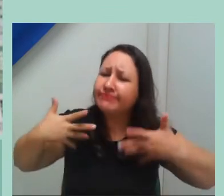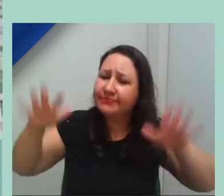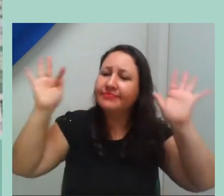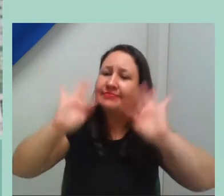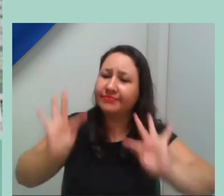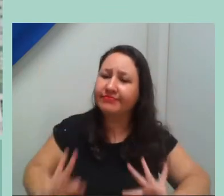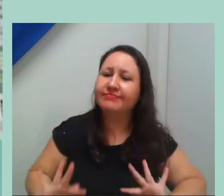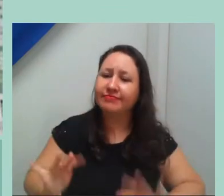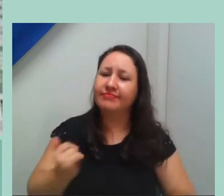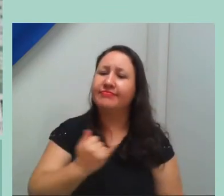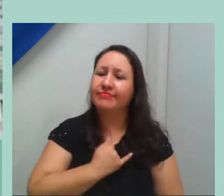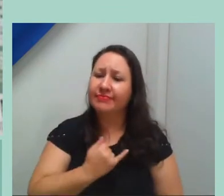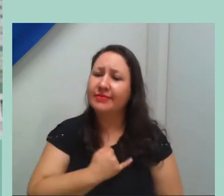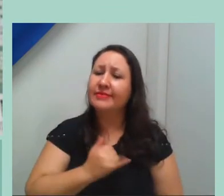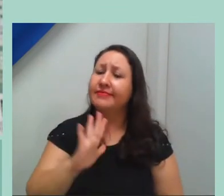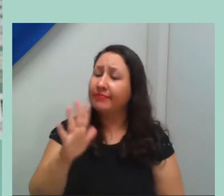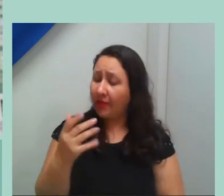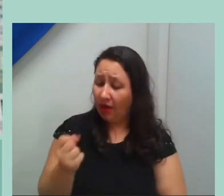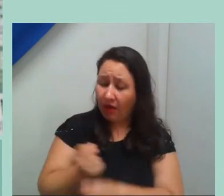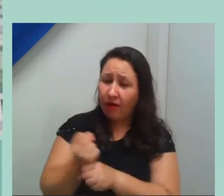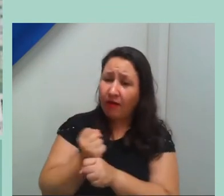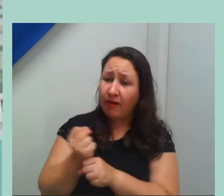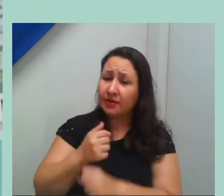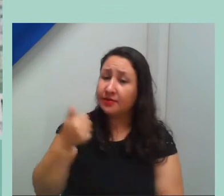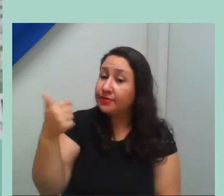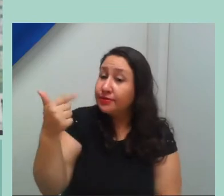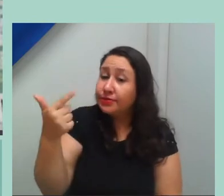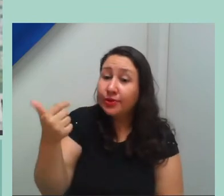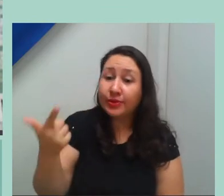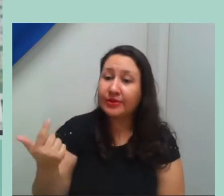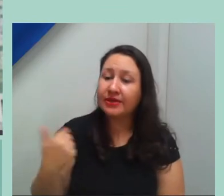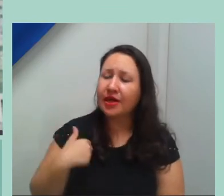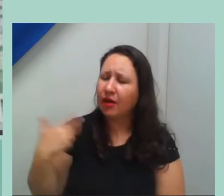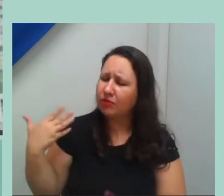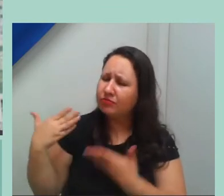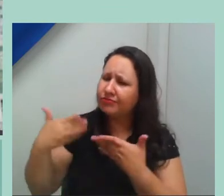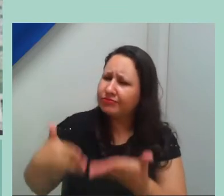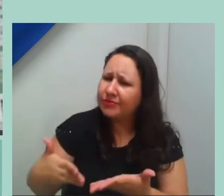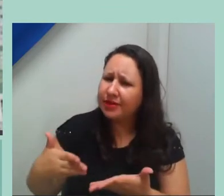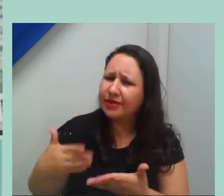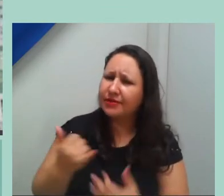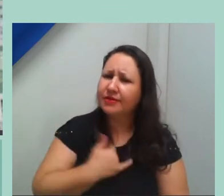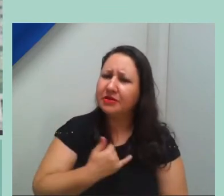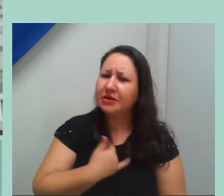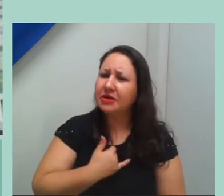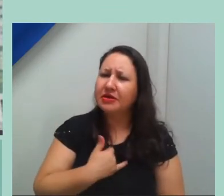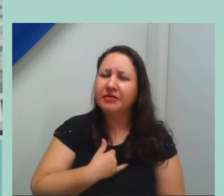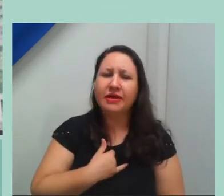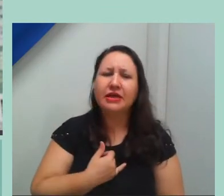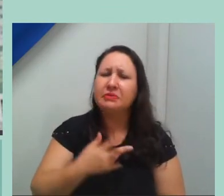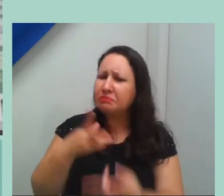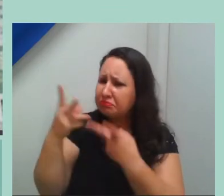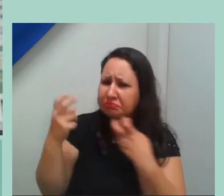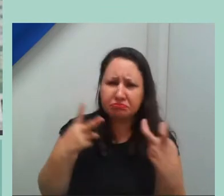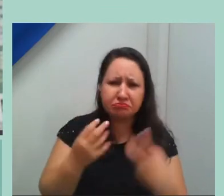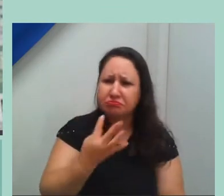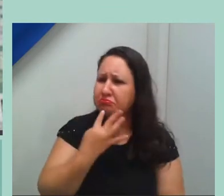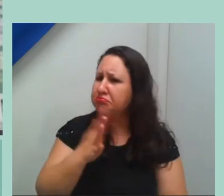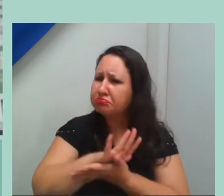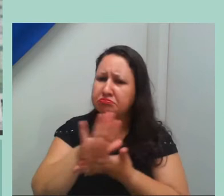12 anos de existência. Quando eu cheguei na instituição, ele tinha 12 anos e eu não vislumbrava ainda o que era o Instituto Federal.